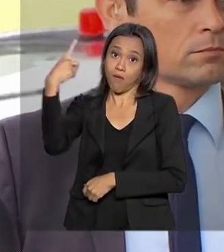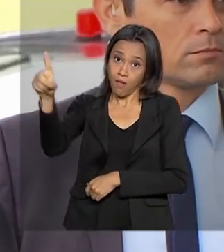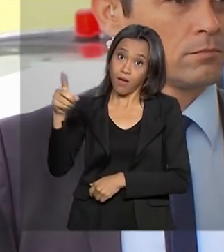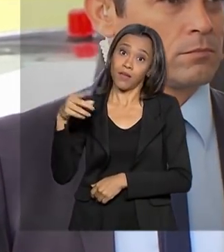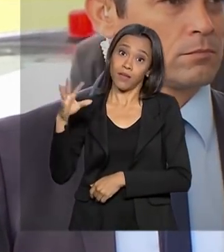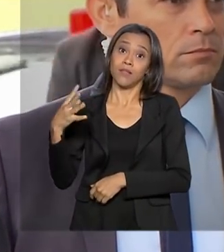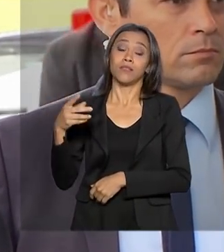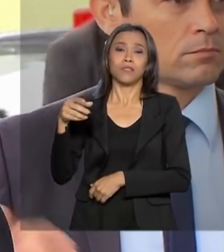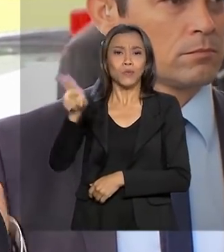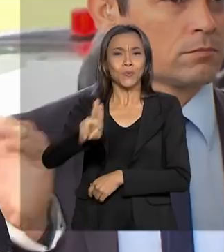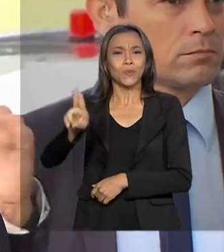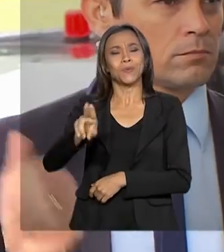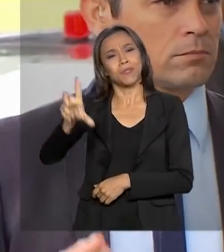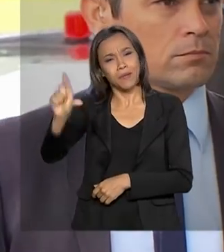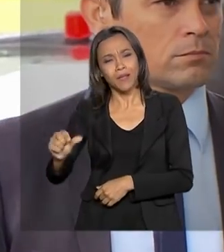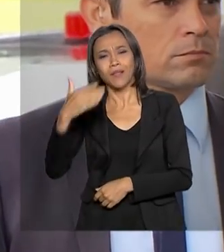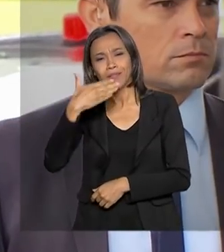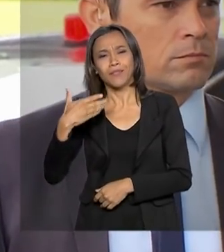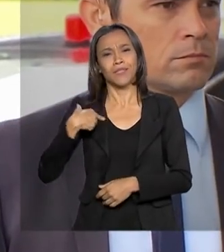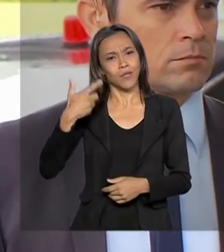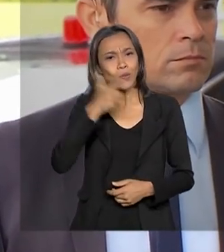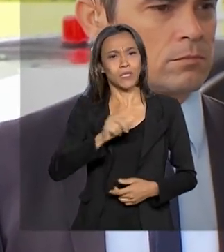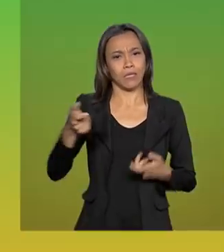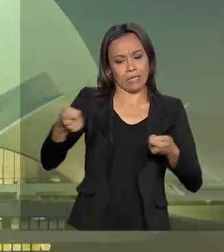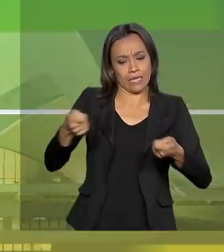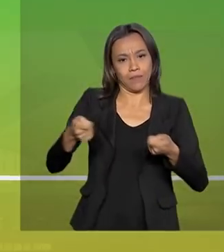produzem menos açúcar, tá ok? E ajuda a equilibrar o mercado.